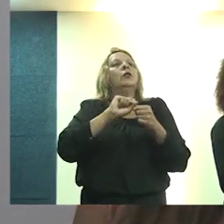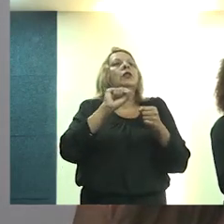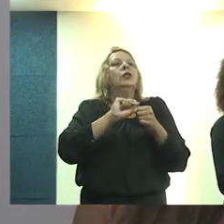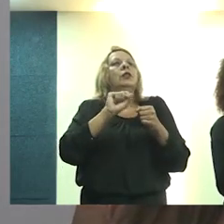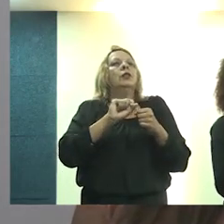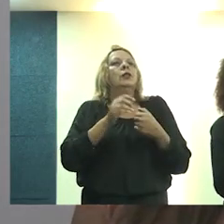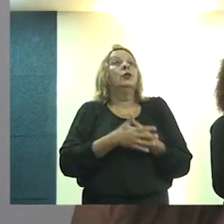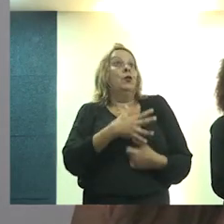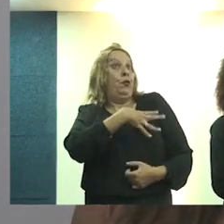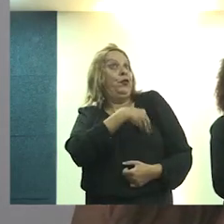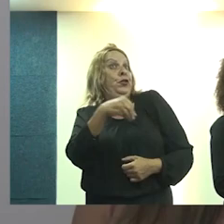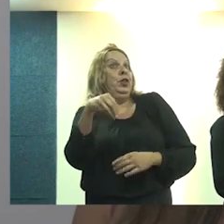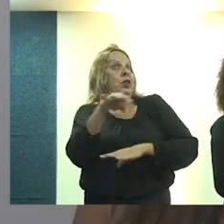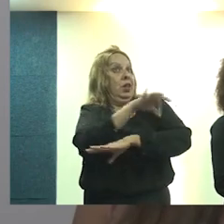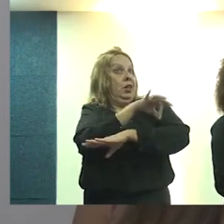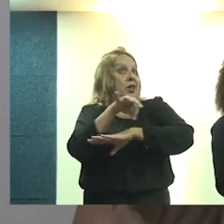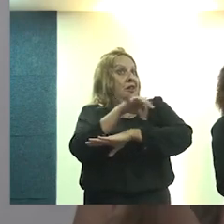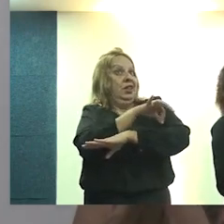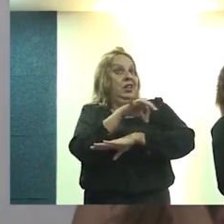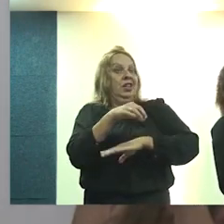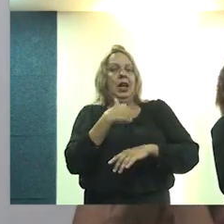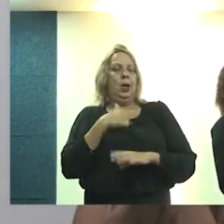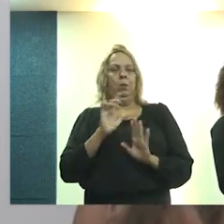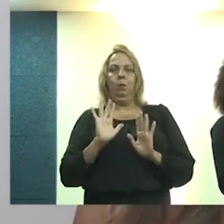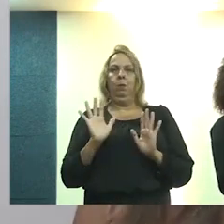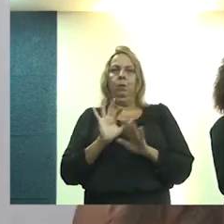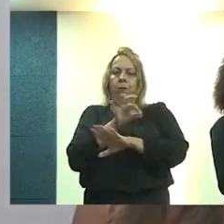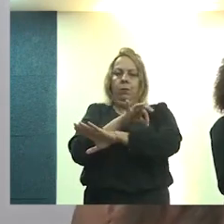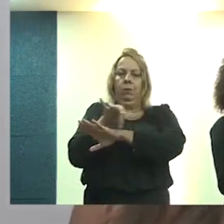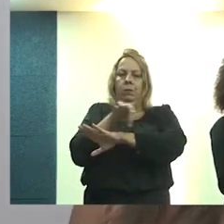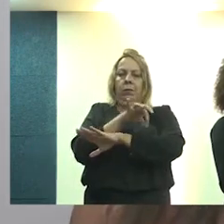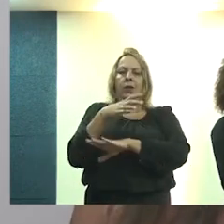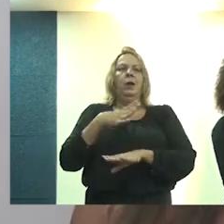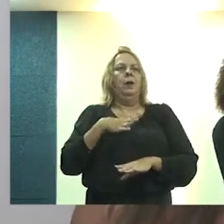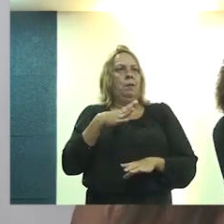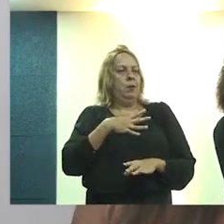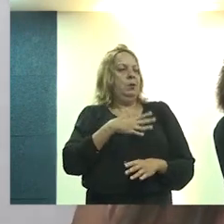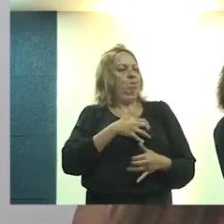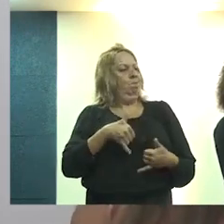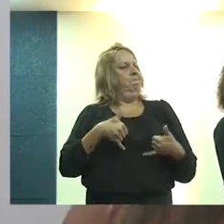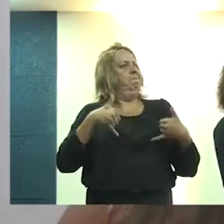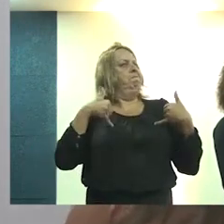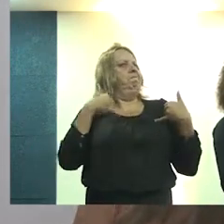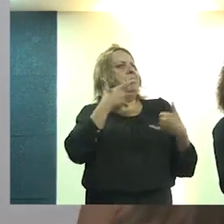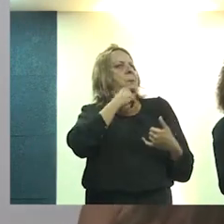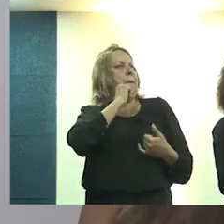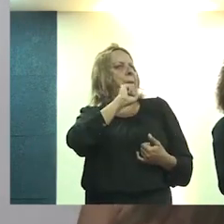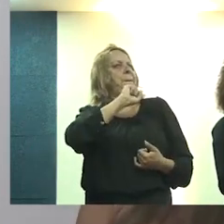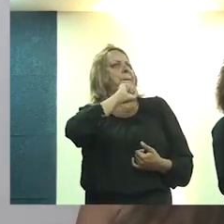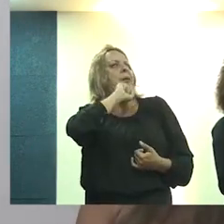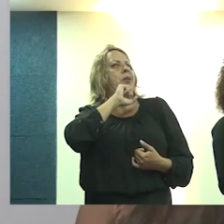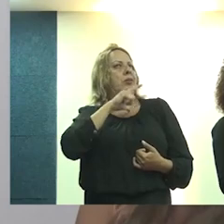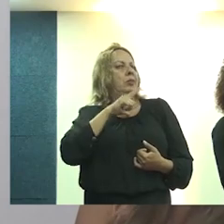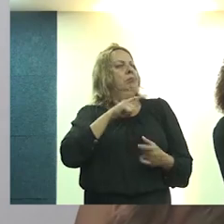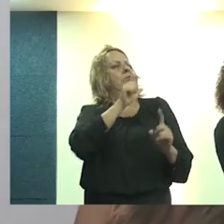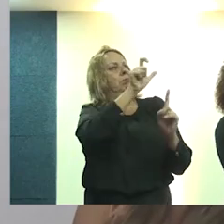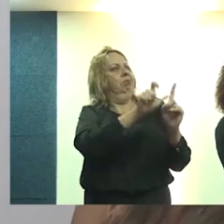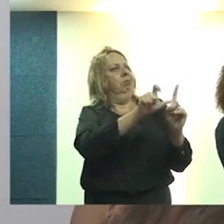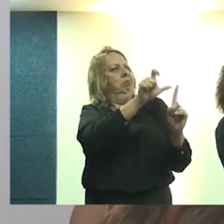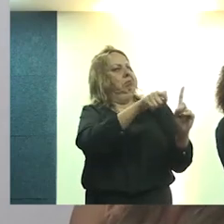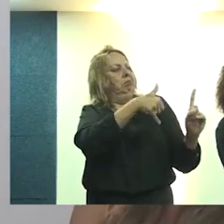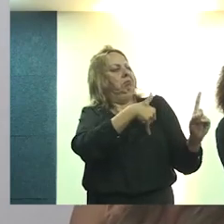filho arquiteto. Não me tornei arquiteto, mas sou um orgulhoso pai de um